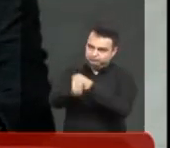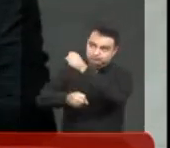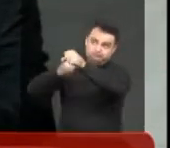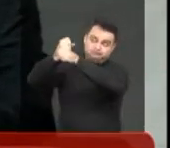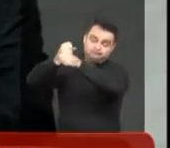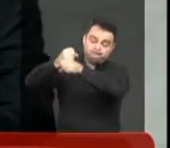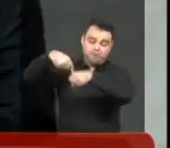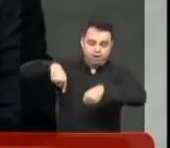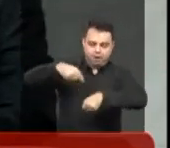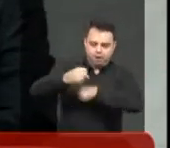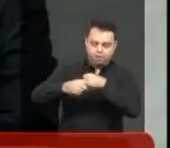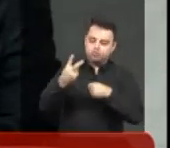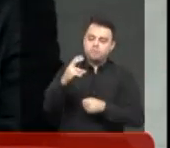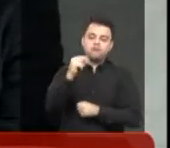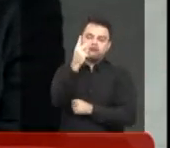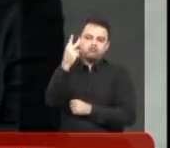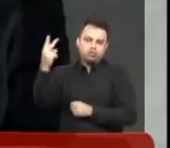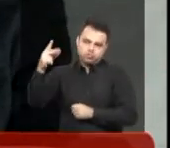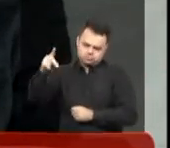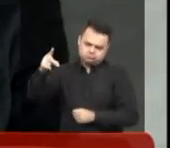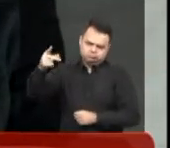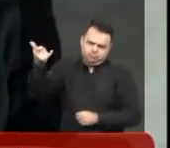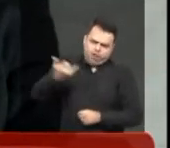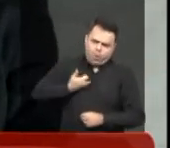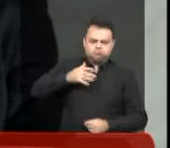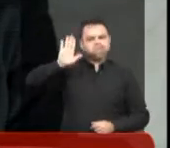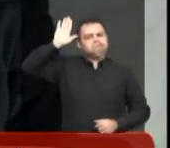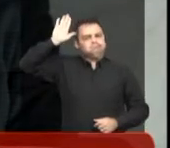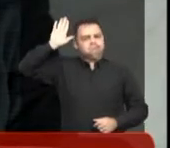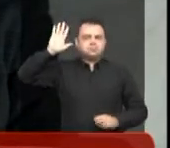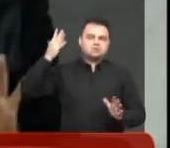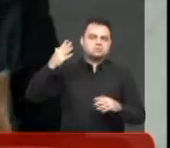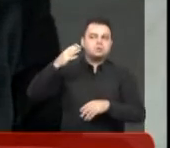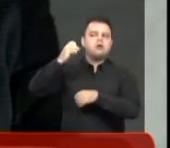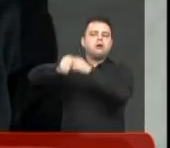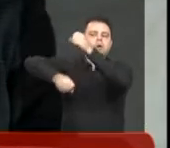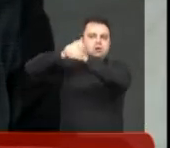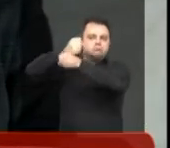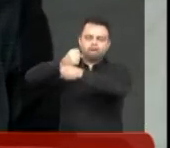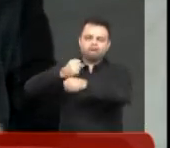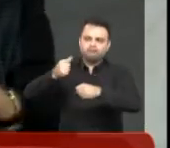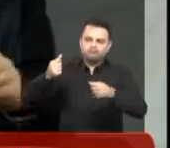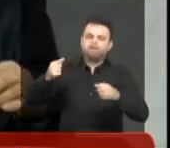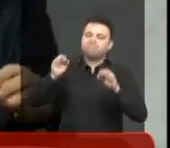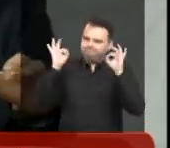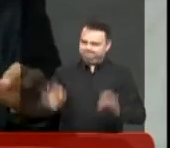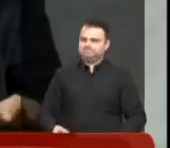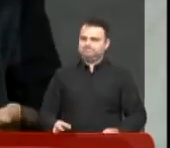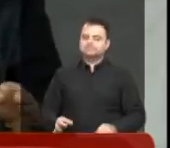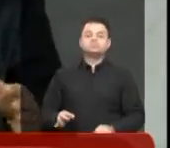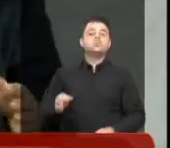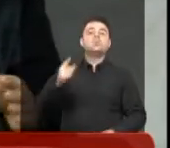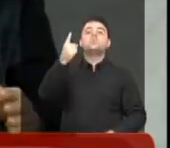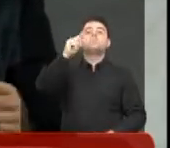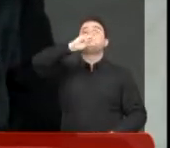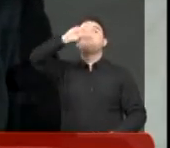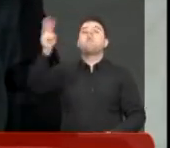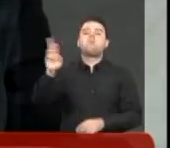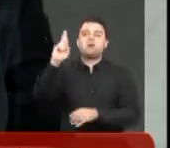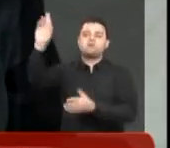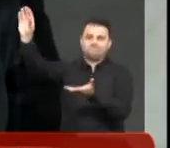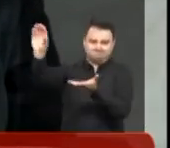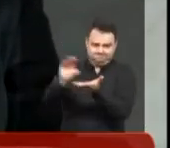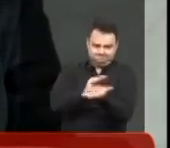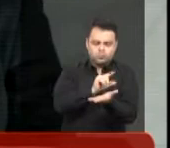se porventura não sair para esse ano, que é a promessa, do ano que vem acho que não passa. Cerca de um